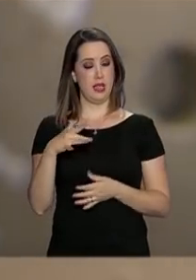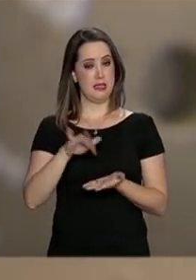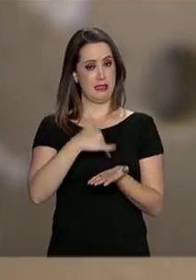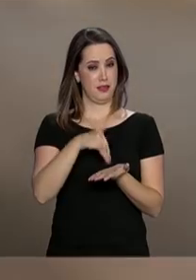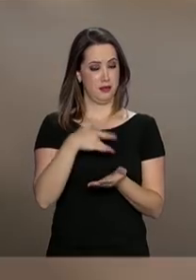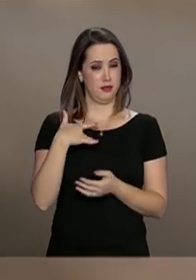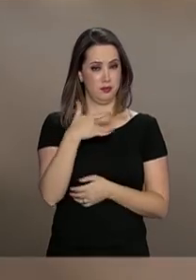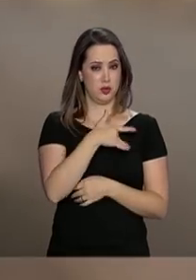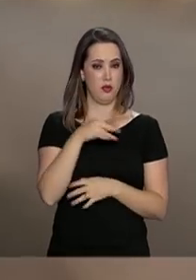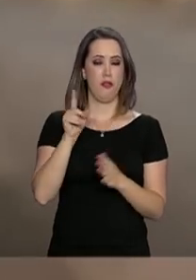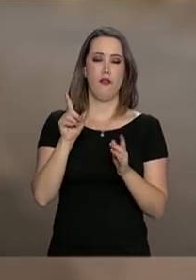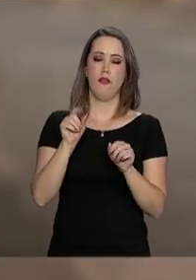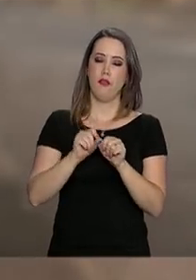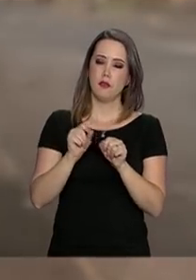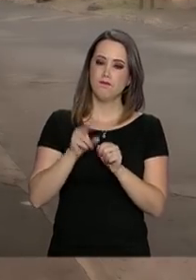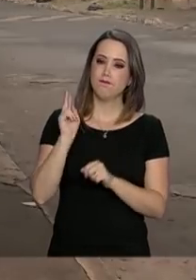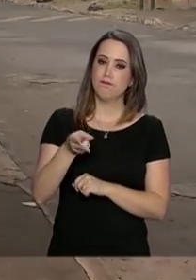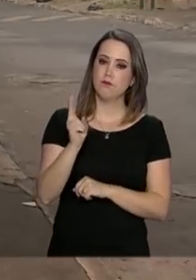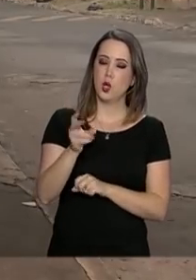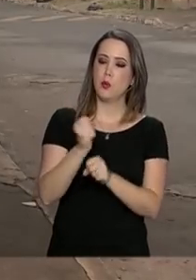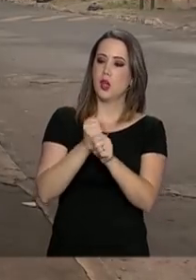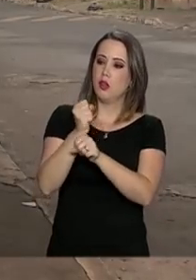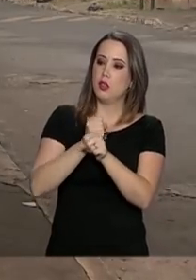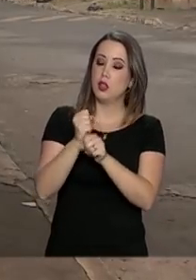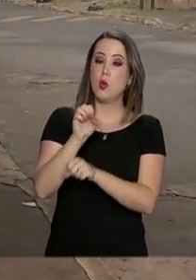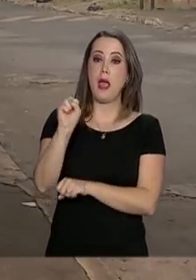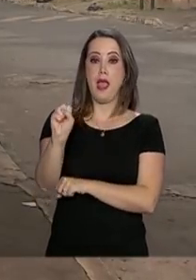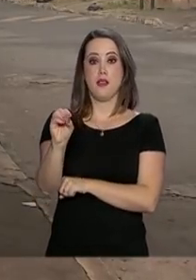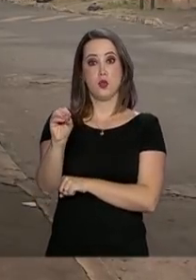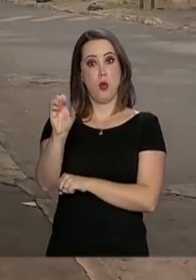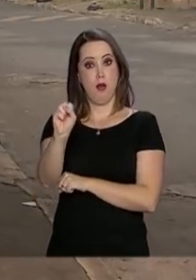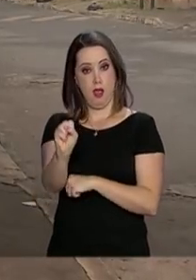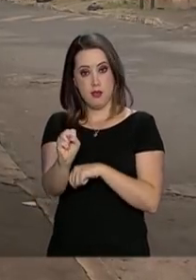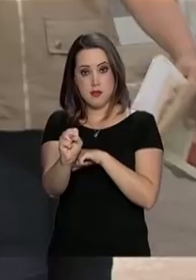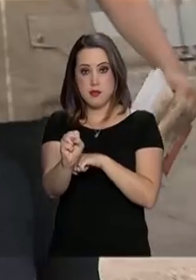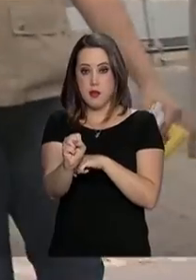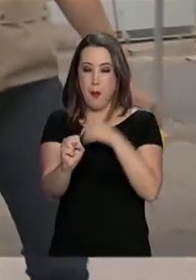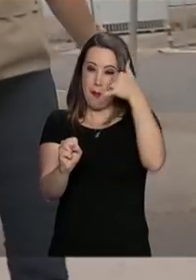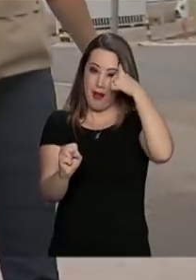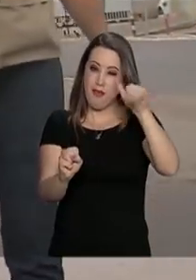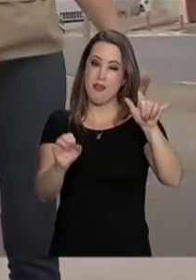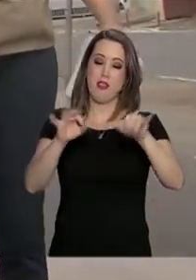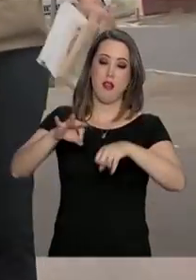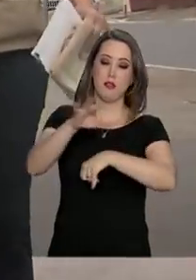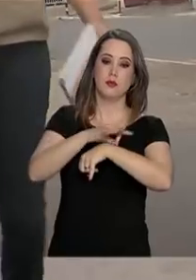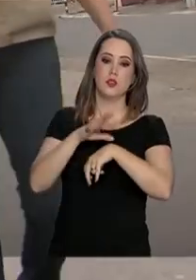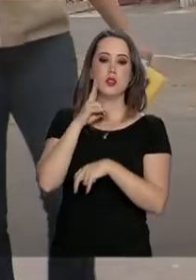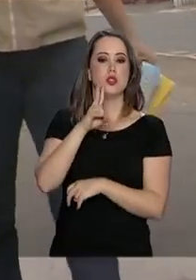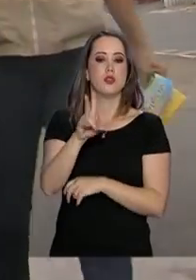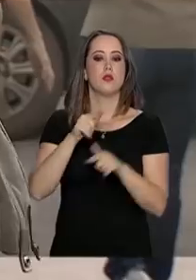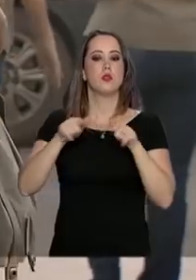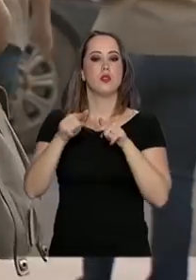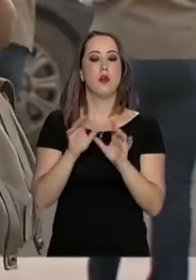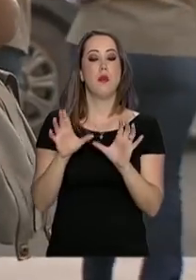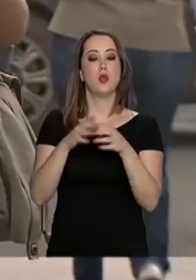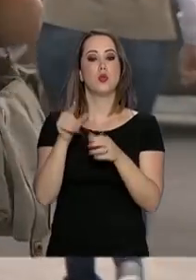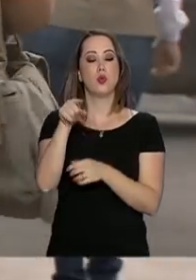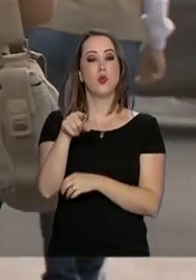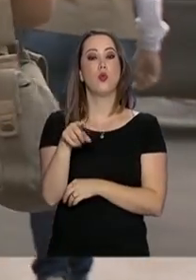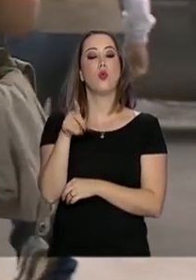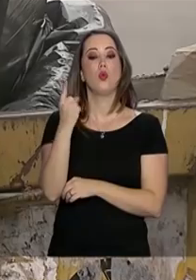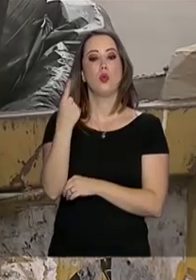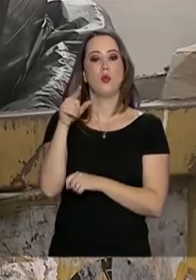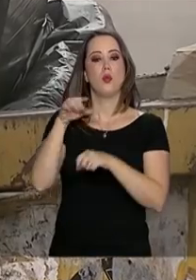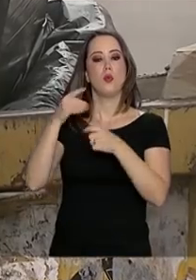todos os anos a ação SOS de combate ao mosquito Aedes aegypti. Nós acompanhamos o trabalho da equipe em Riacho